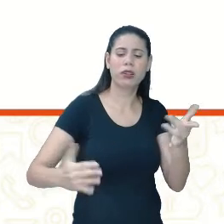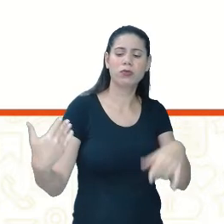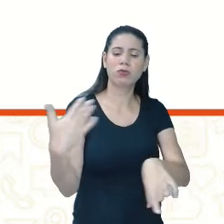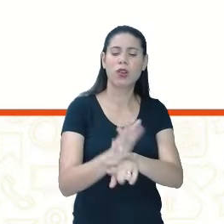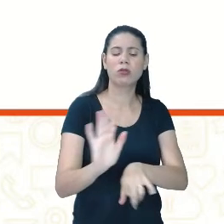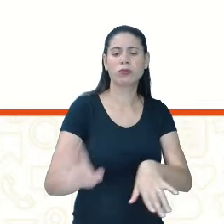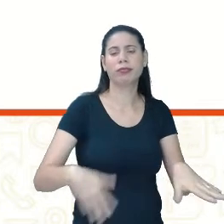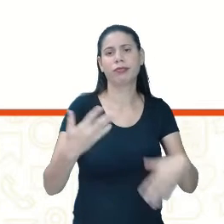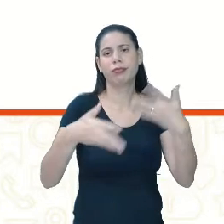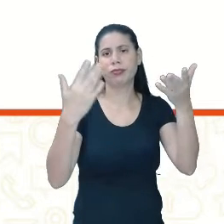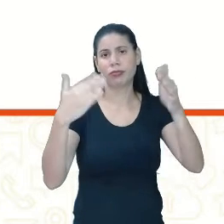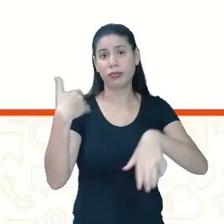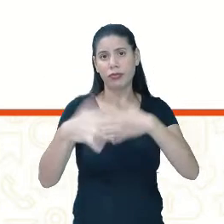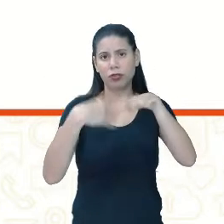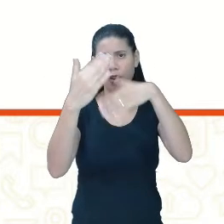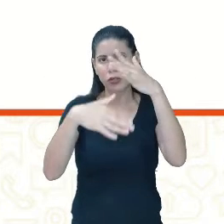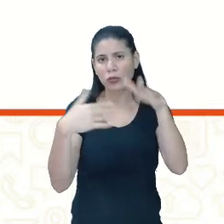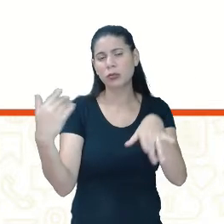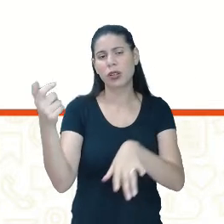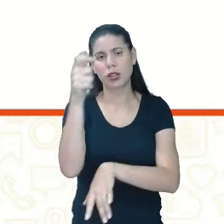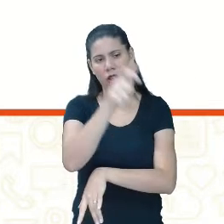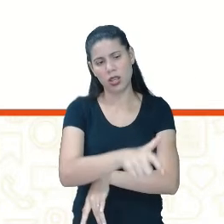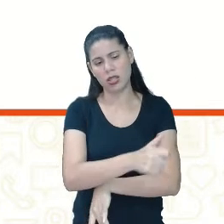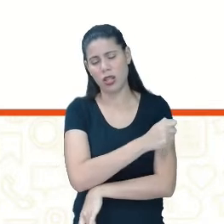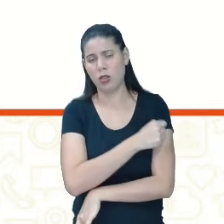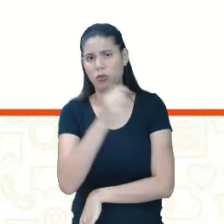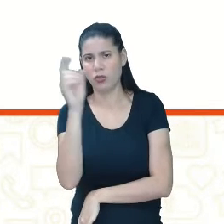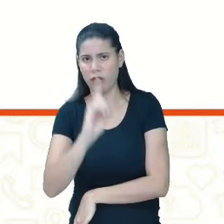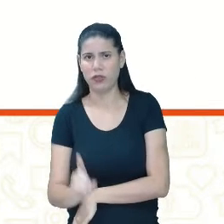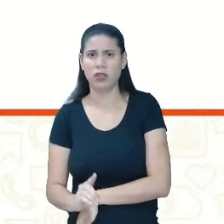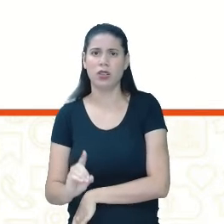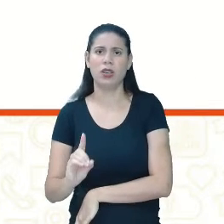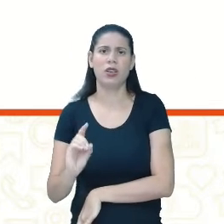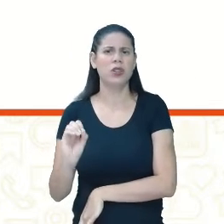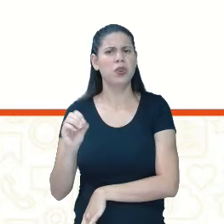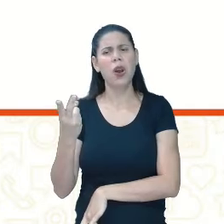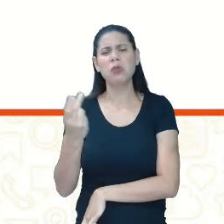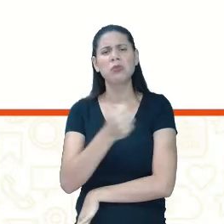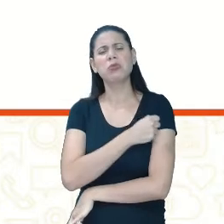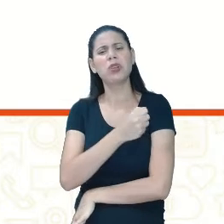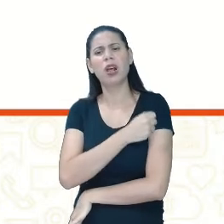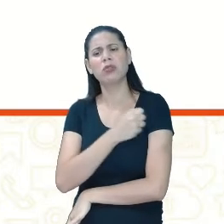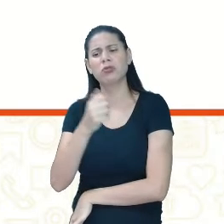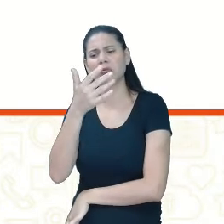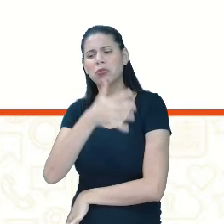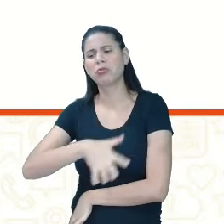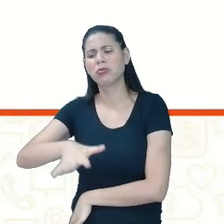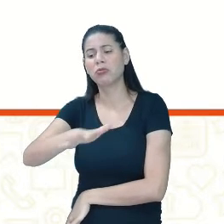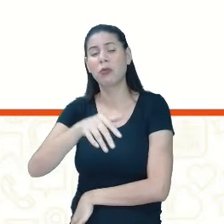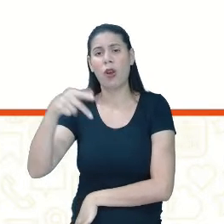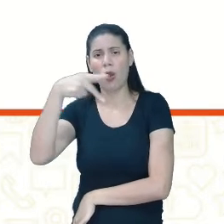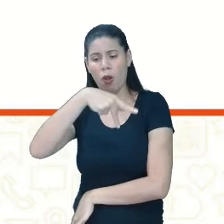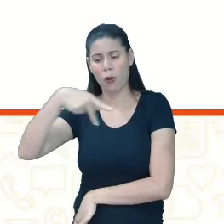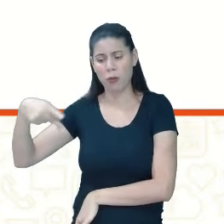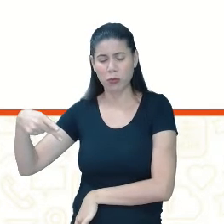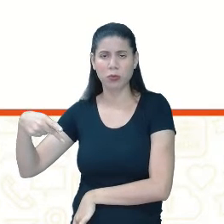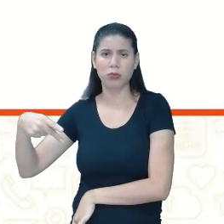Esses estudantes, estudantes com deficiência ou não, o professor tem que estar ali